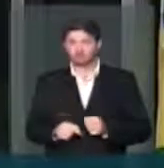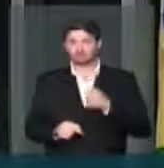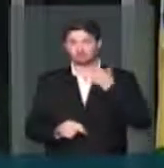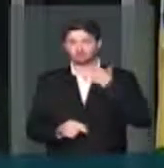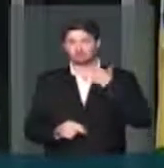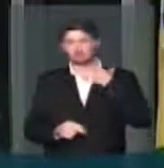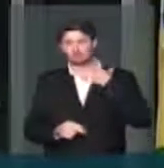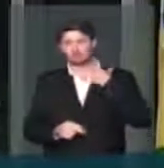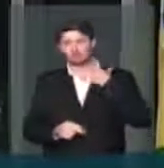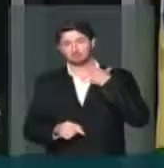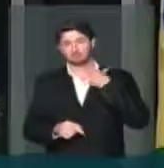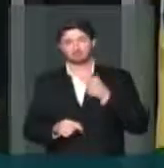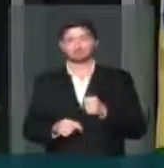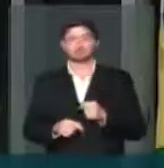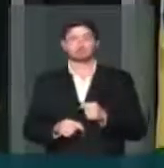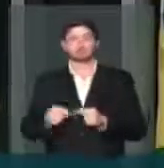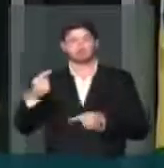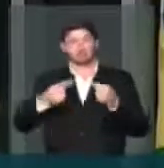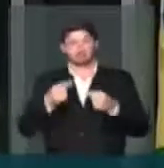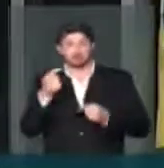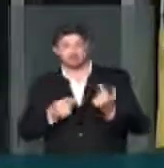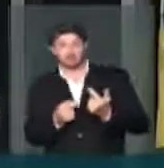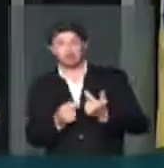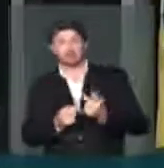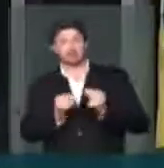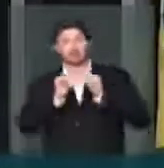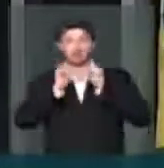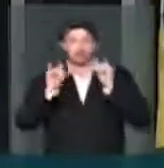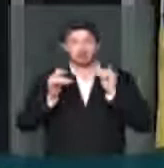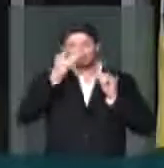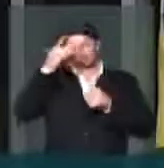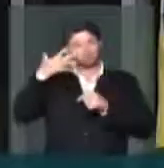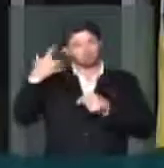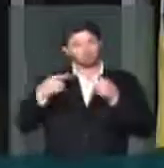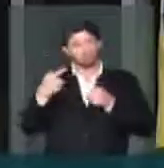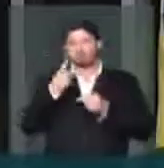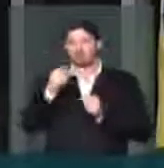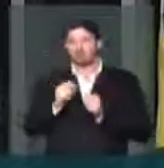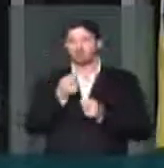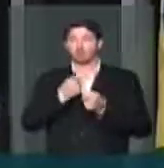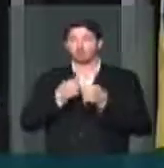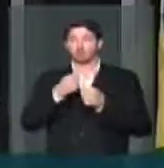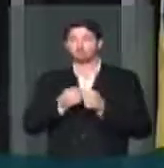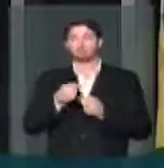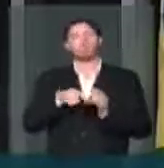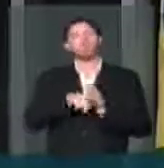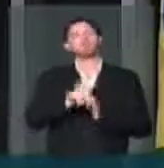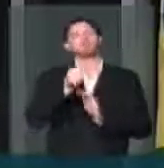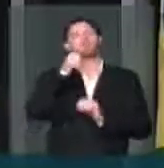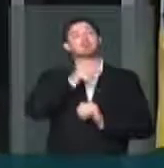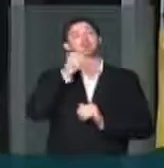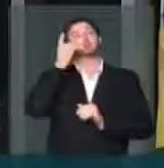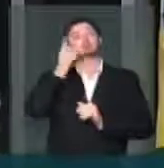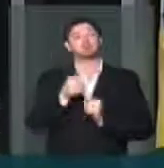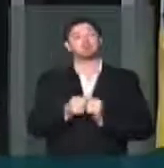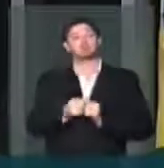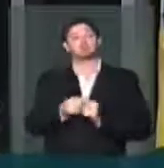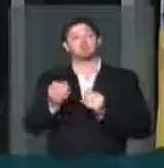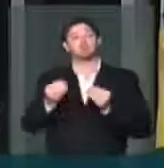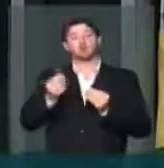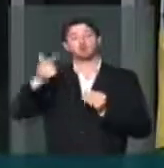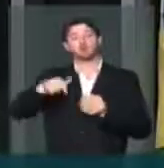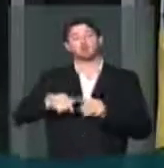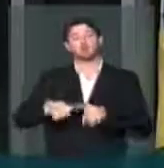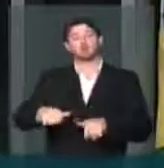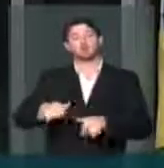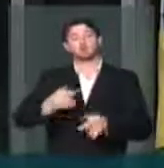me lembro num debate, durante a campanha, quando um economista pergunta à então candidata Dilma como entrar de novo